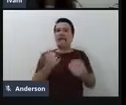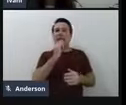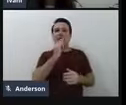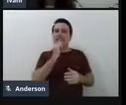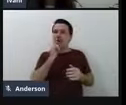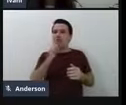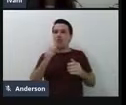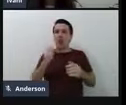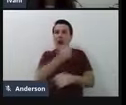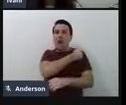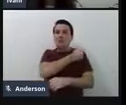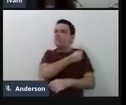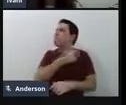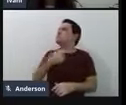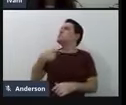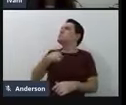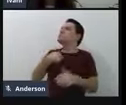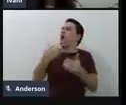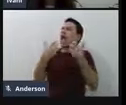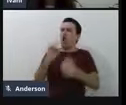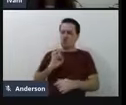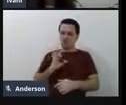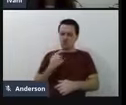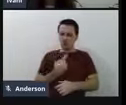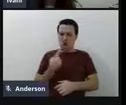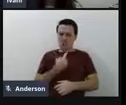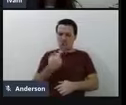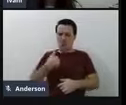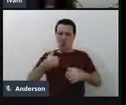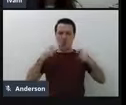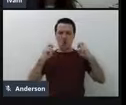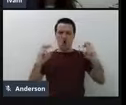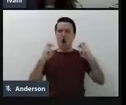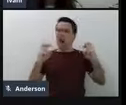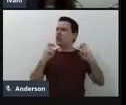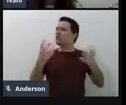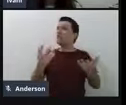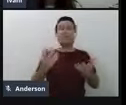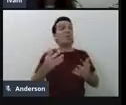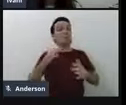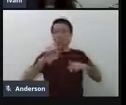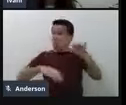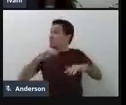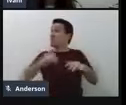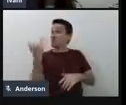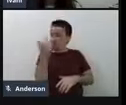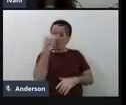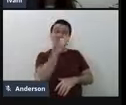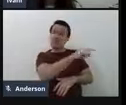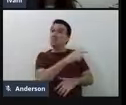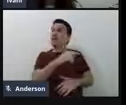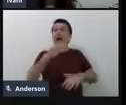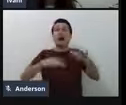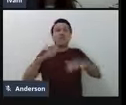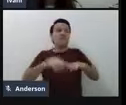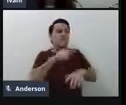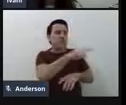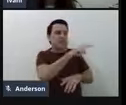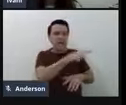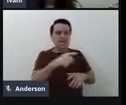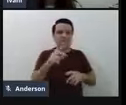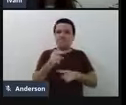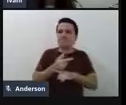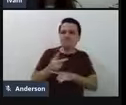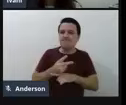de ônibus sozinho, isso é muito importante para mim, então, talvez ele vá se sensibilizar em algum momento com algum recurso,